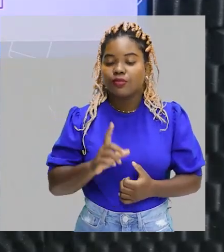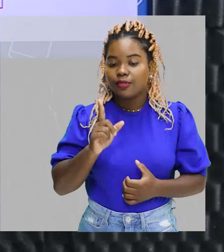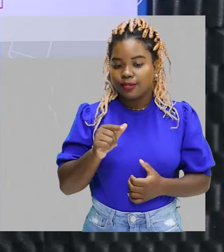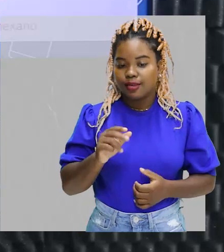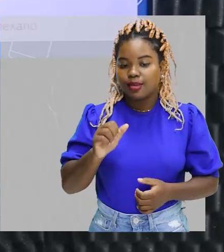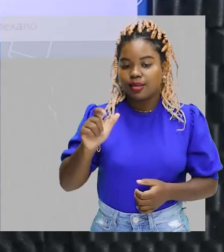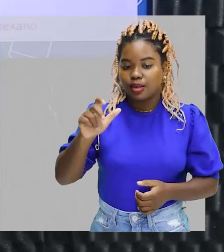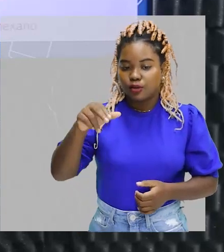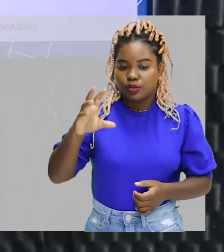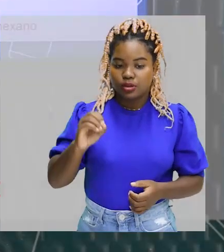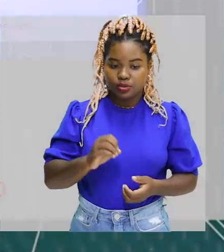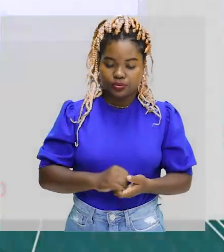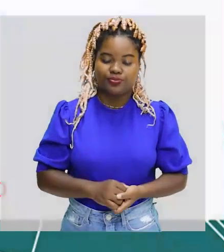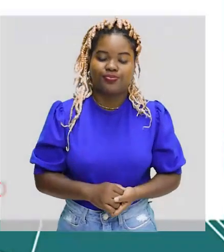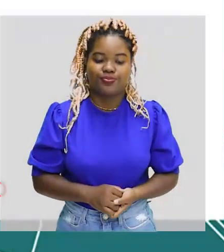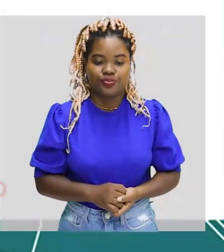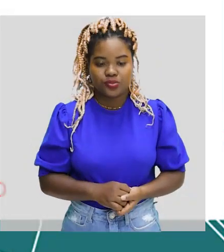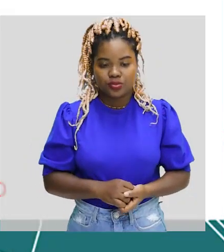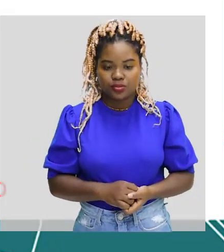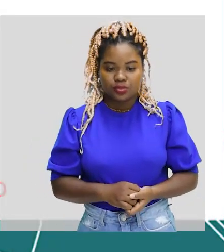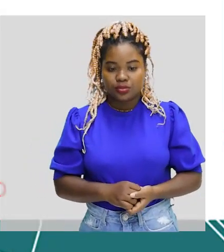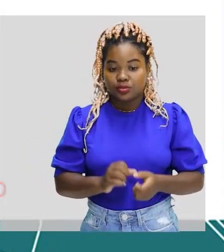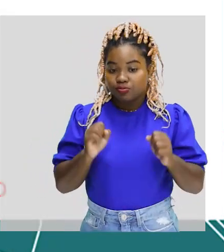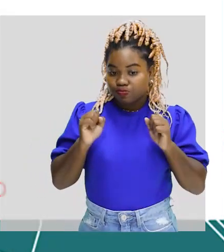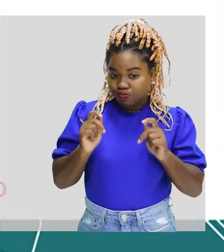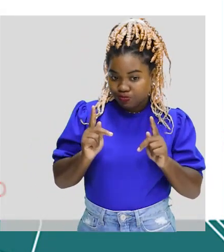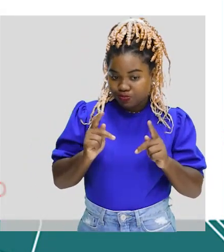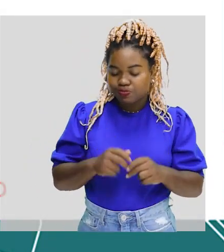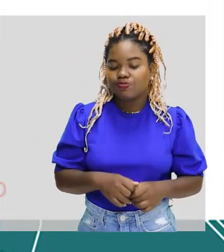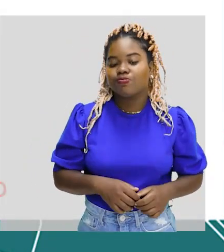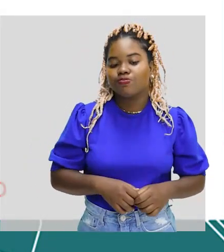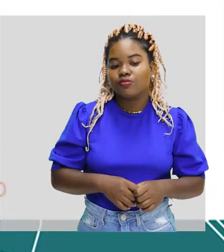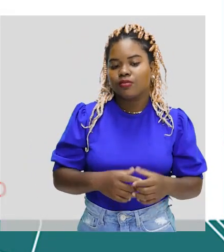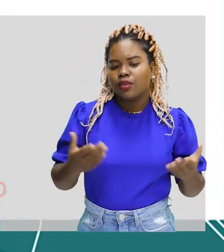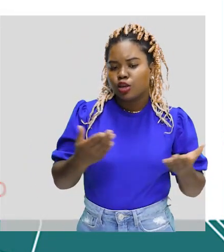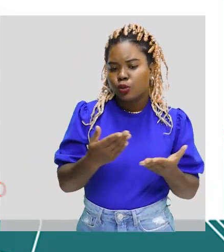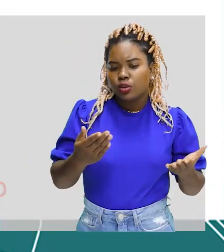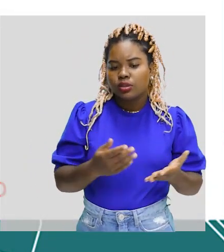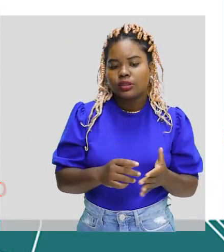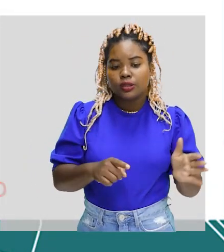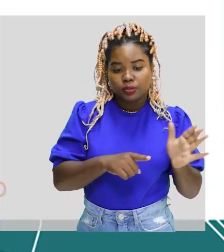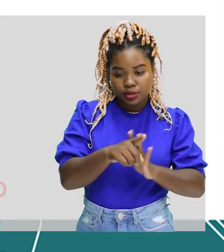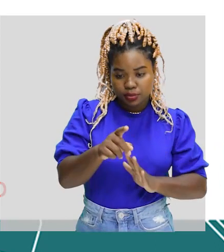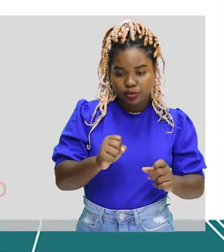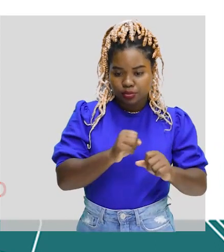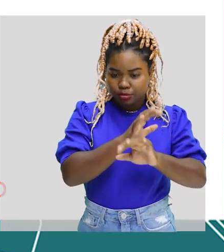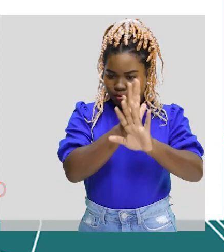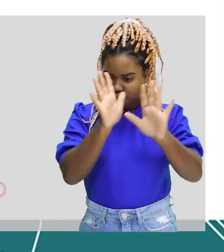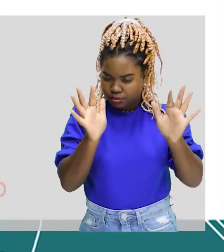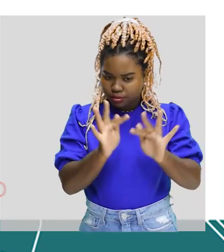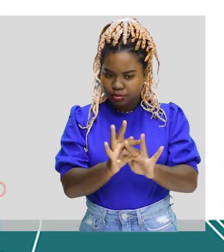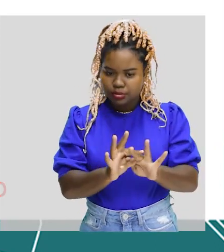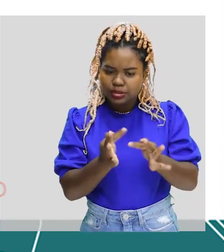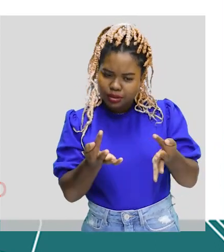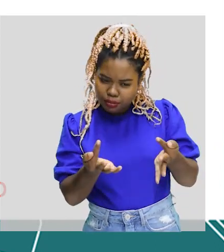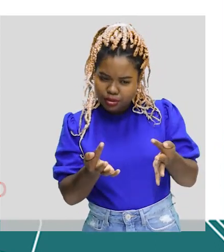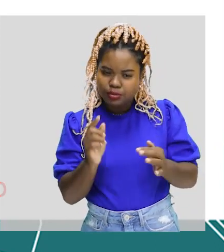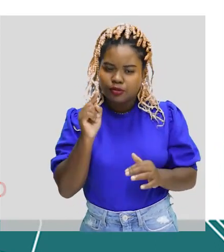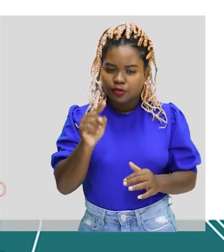a um alcano. Beleza? Olha só, uma questãozinha simples.